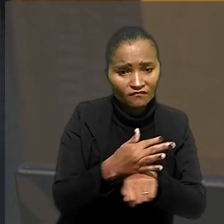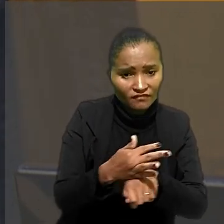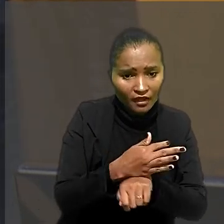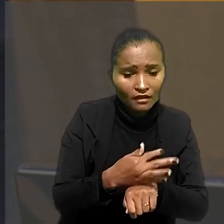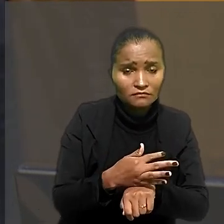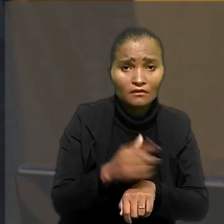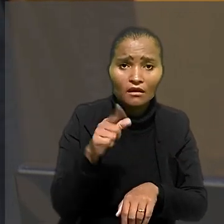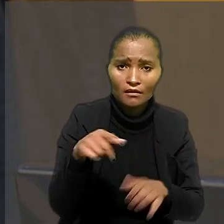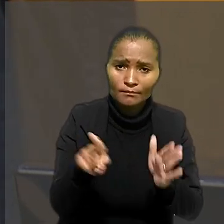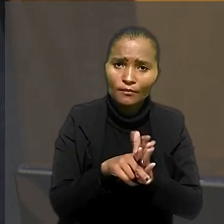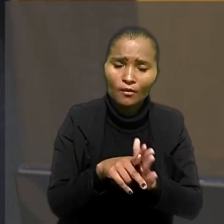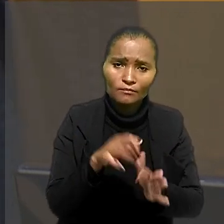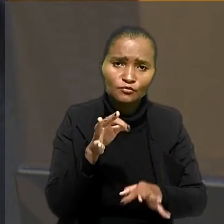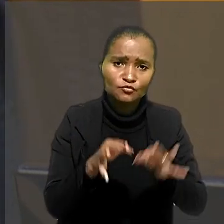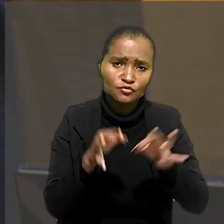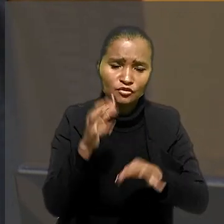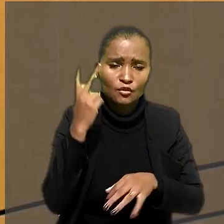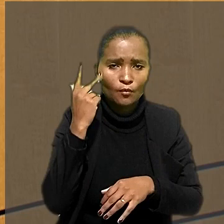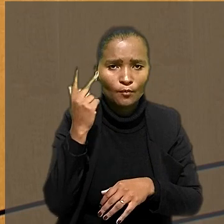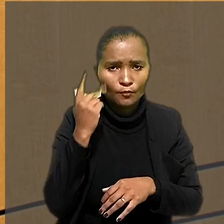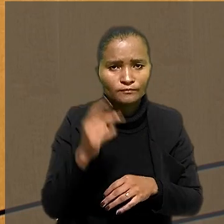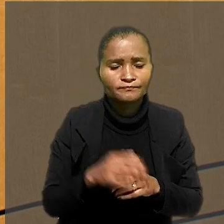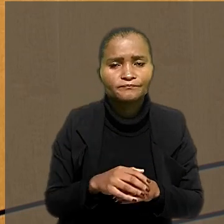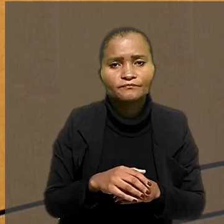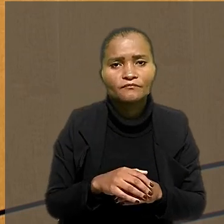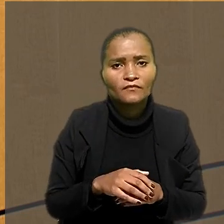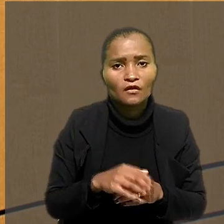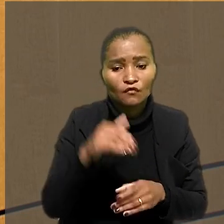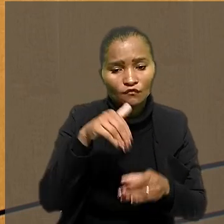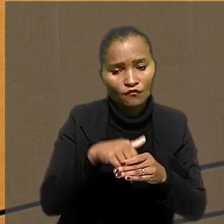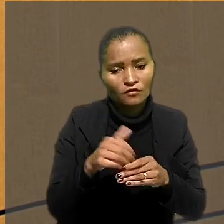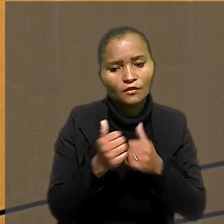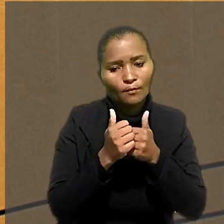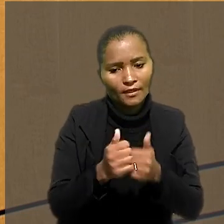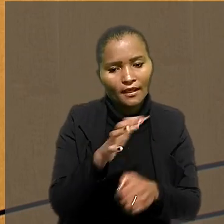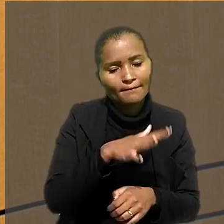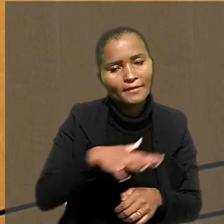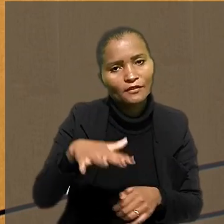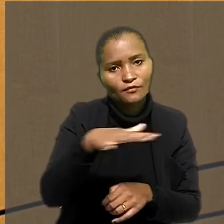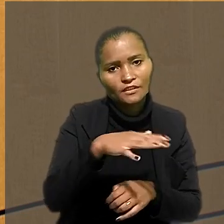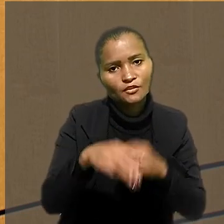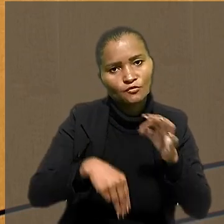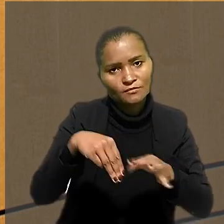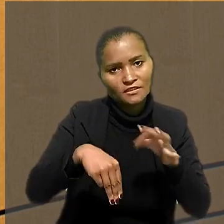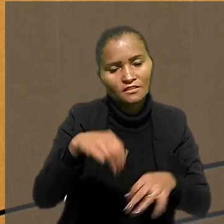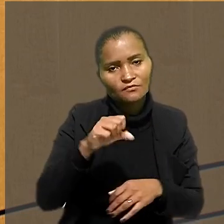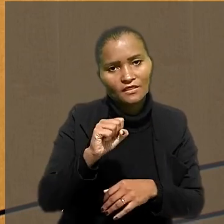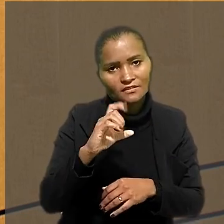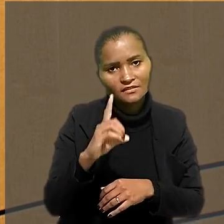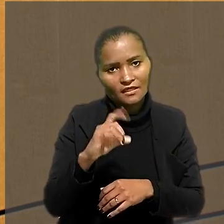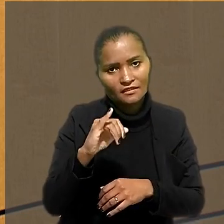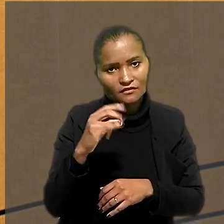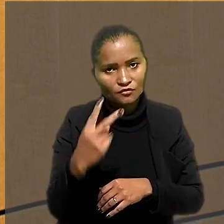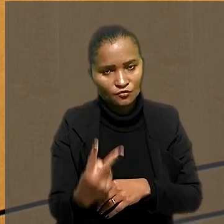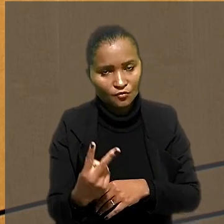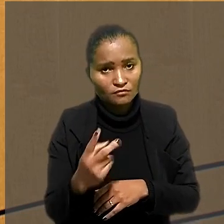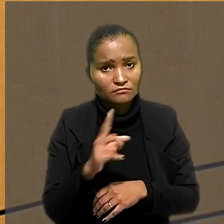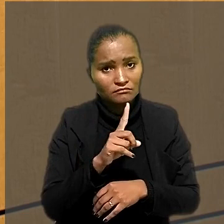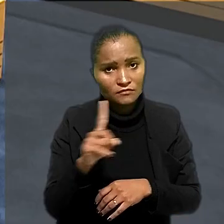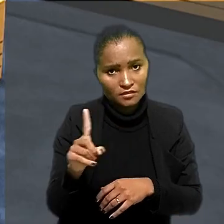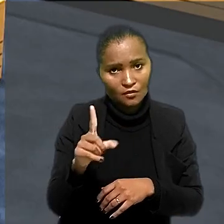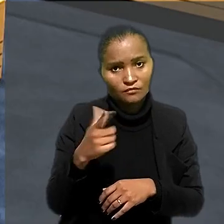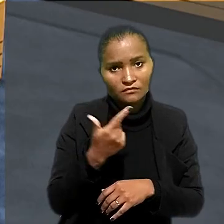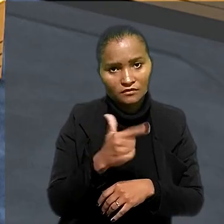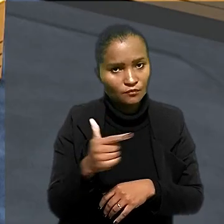seriam atribuídos à Justiça comum. O voto foi acompanhado pela maioria dos ministros da SDI 2 por não ter sido